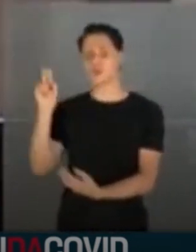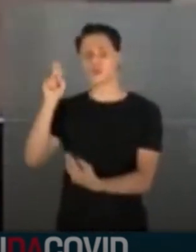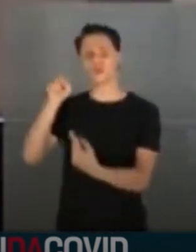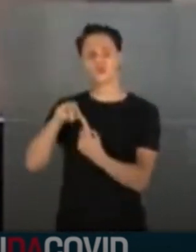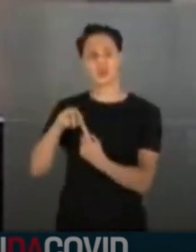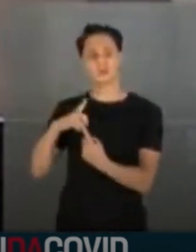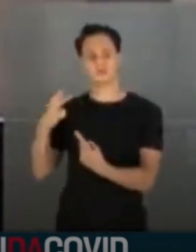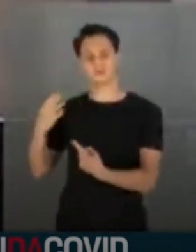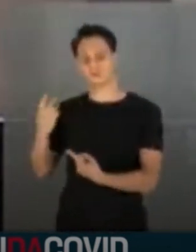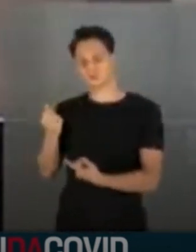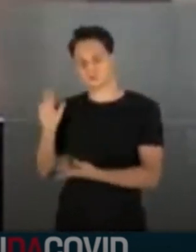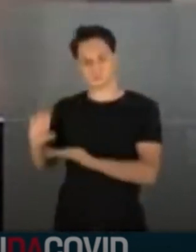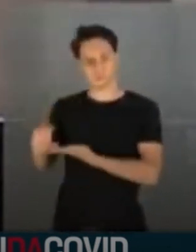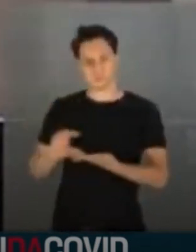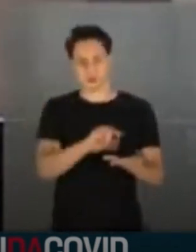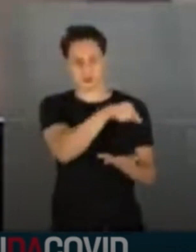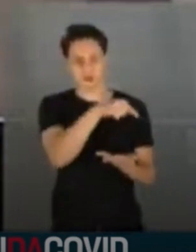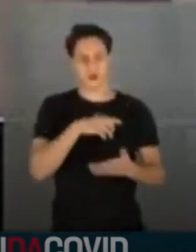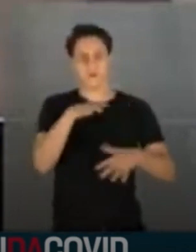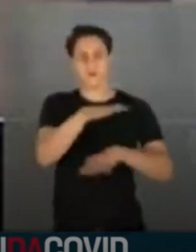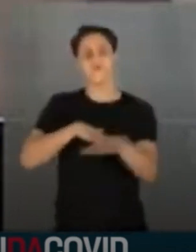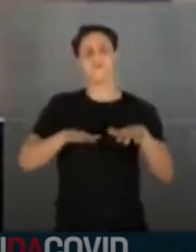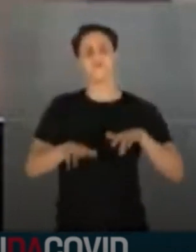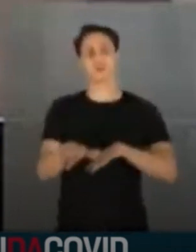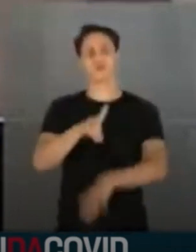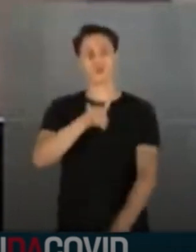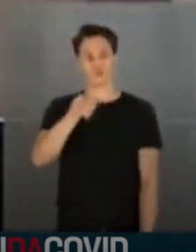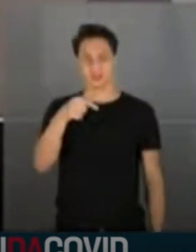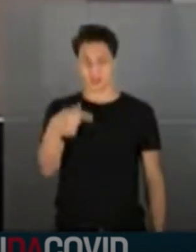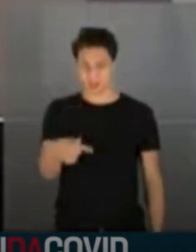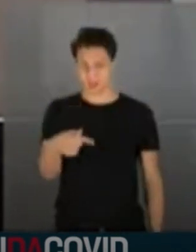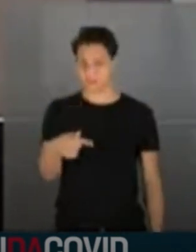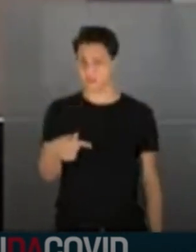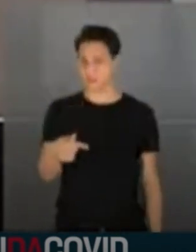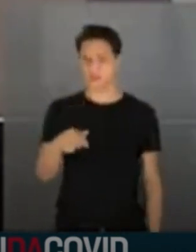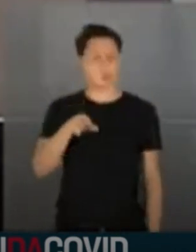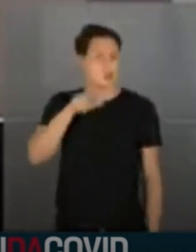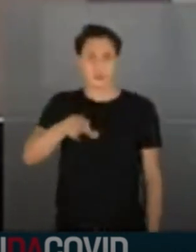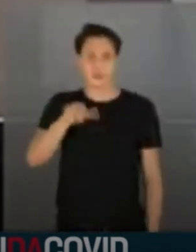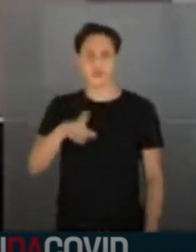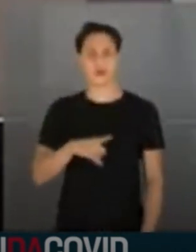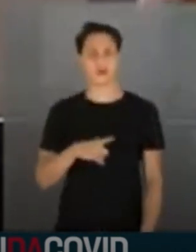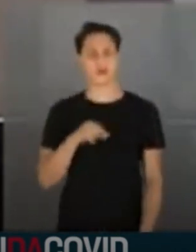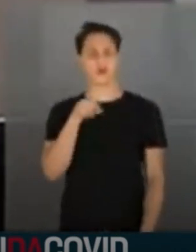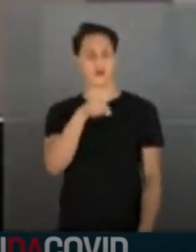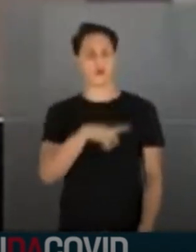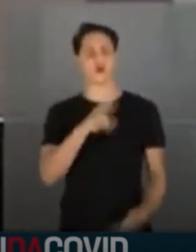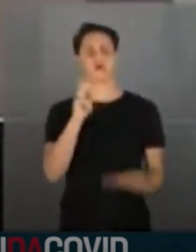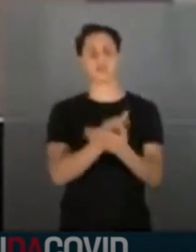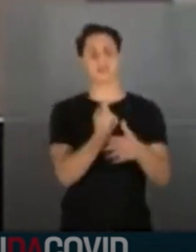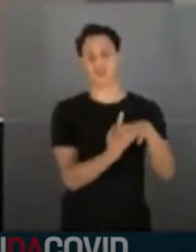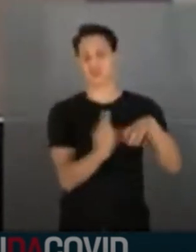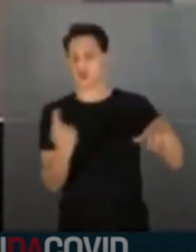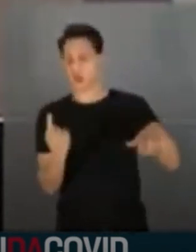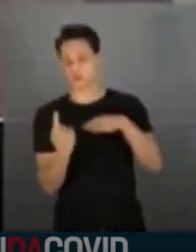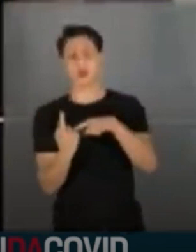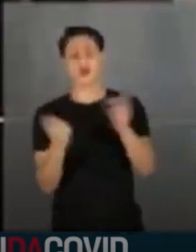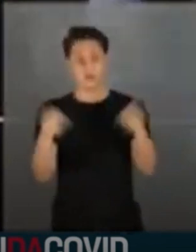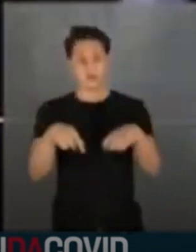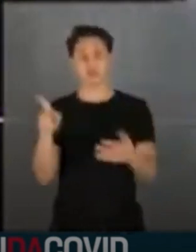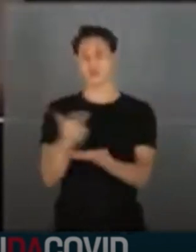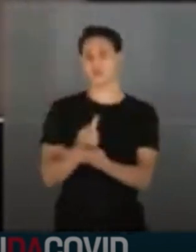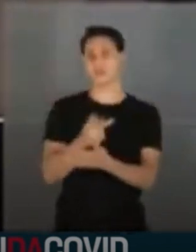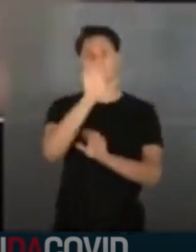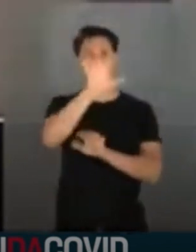financiar esse movimento, isso não é um caso isolado, senador Humberto. Isso pode estar acontecendo em vários locais,